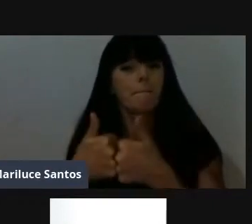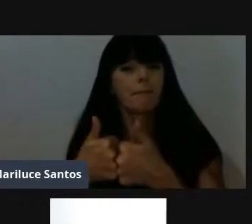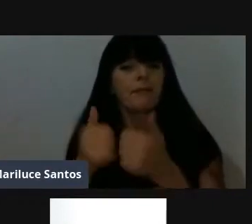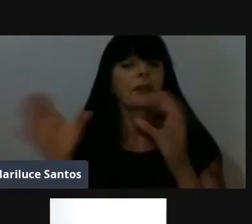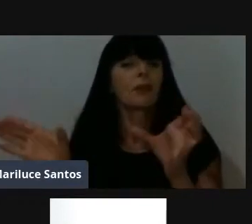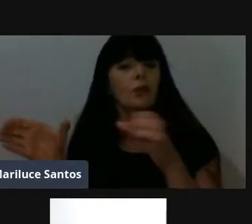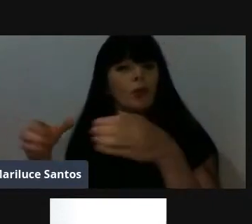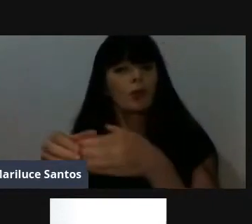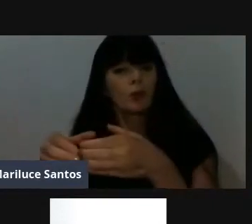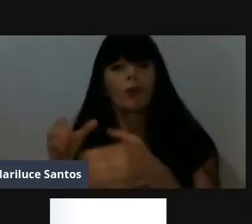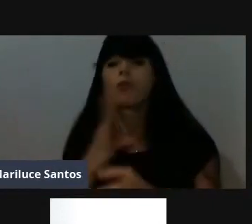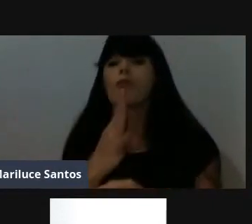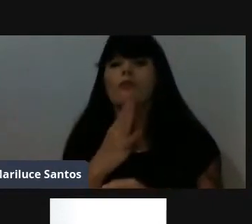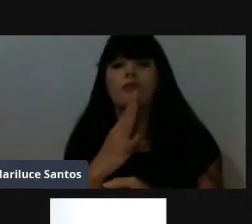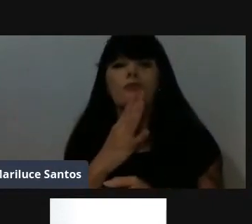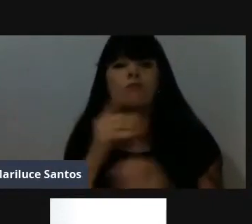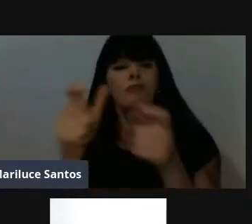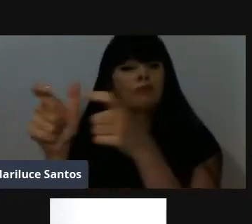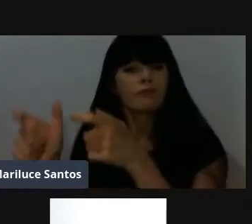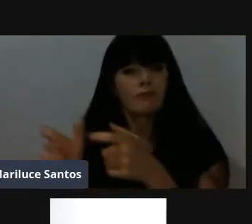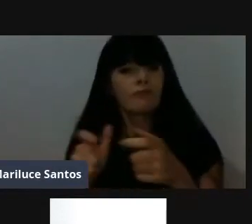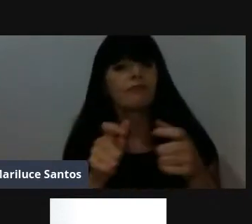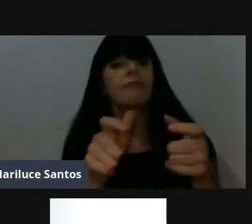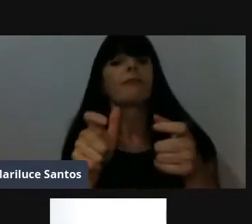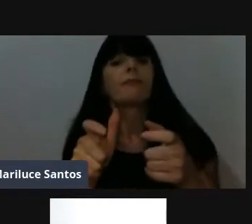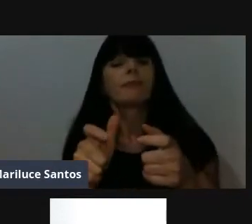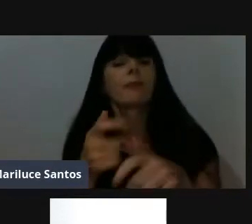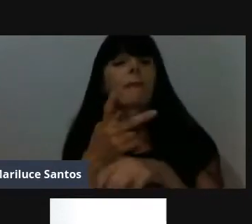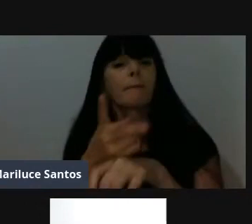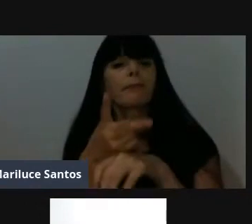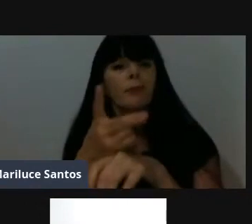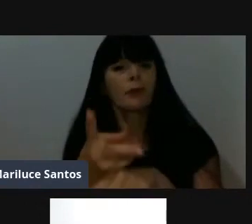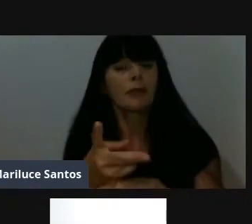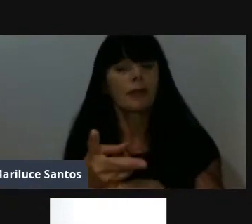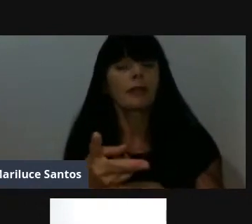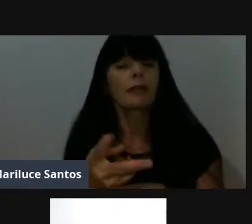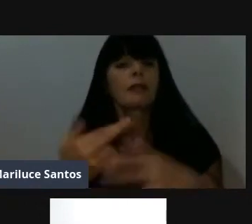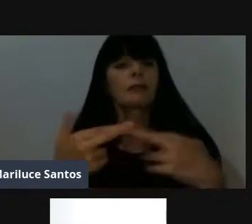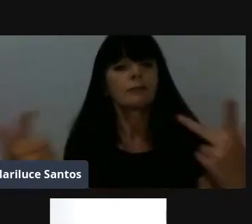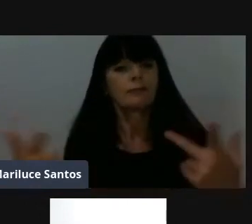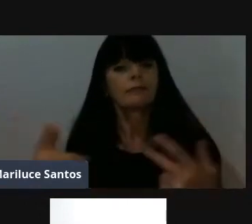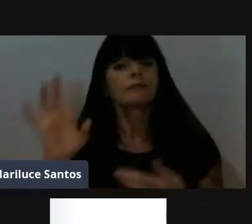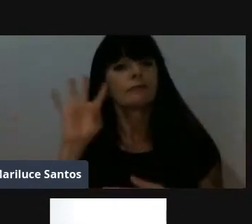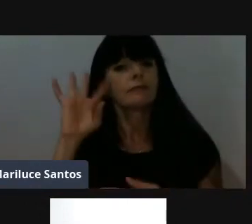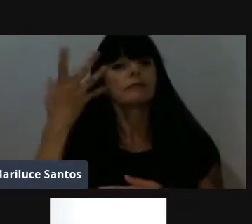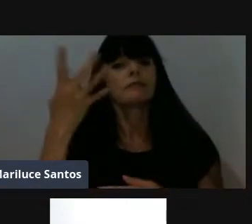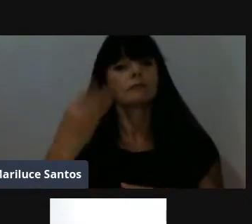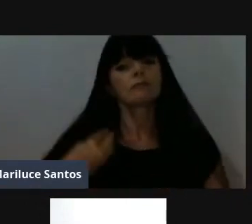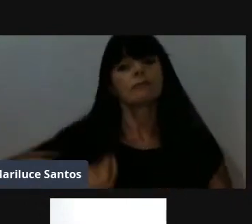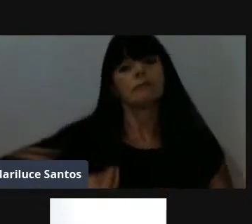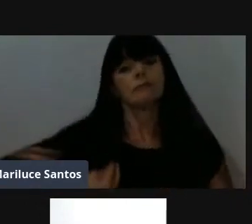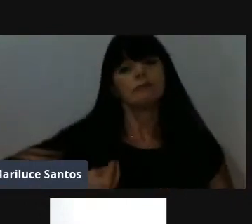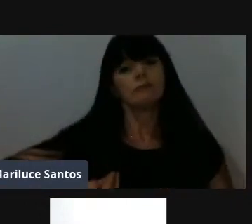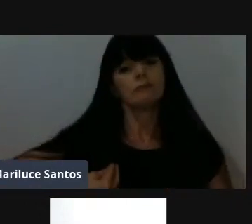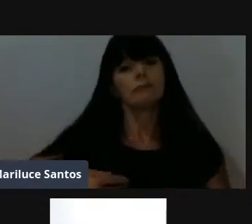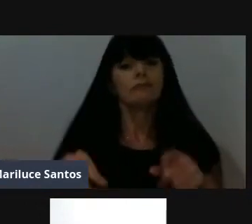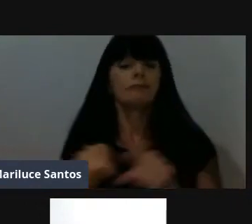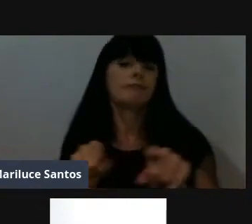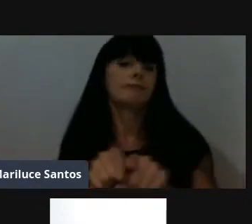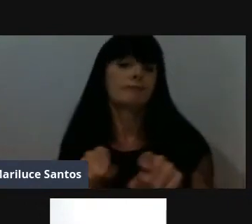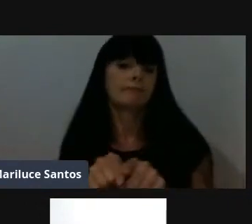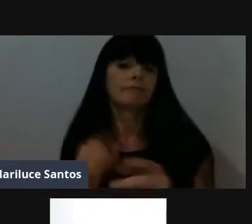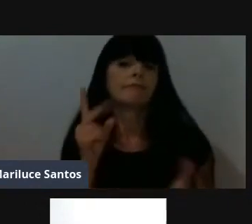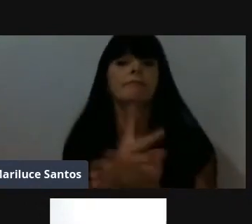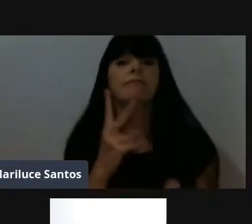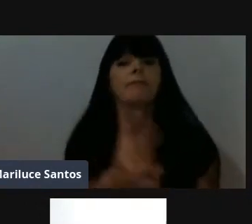localidade, buscar soluções que atendam, né, referidas as localidades, participar atualmente, né, e efetivamente